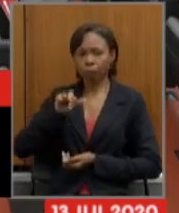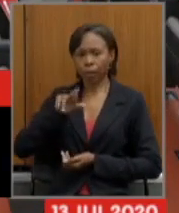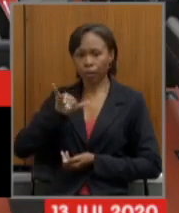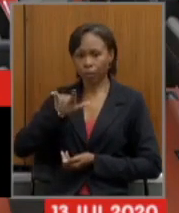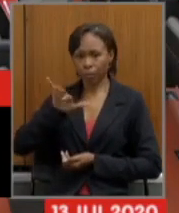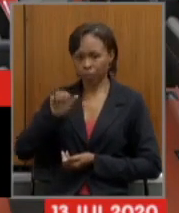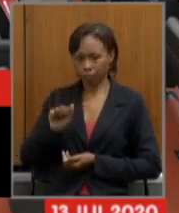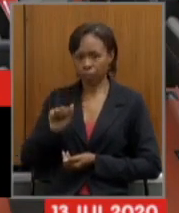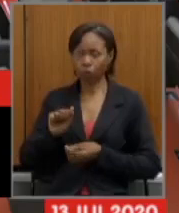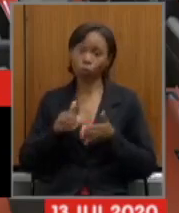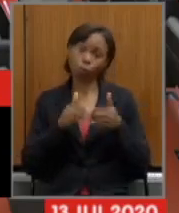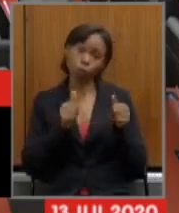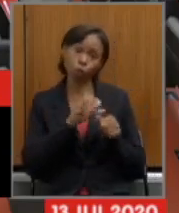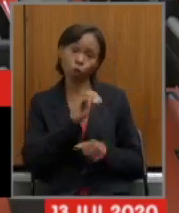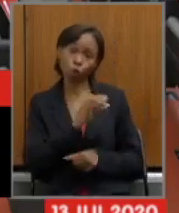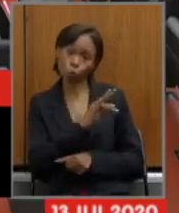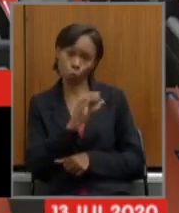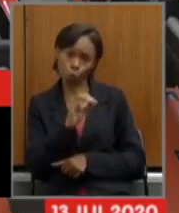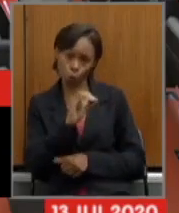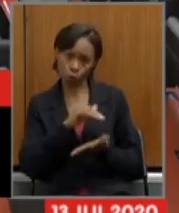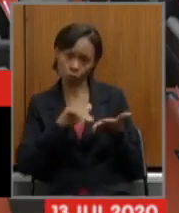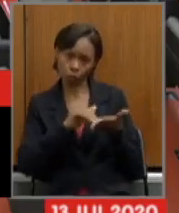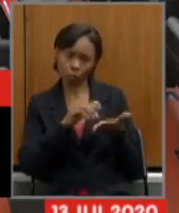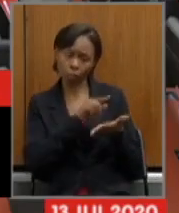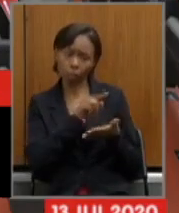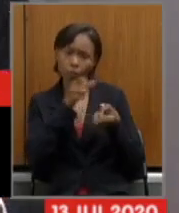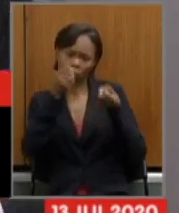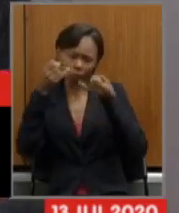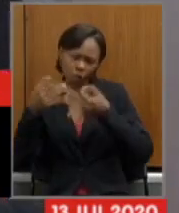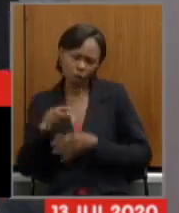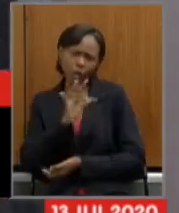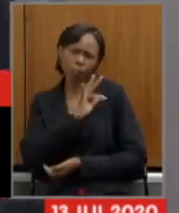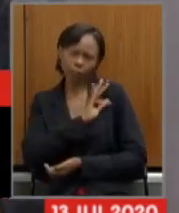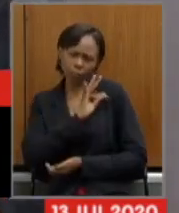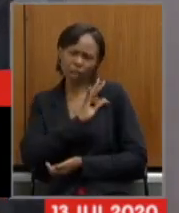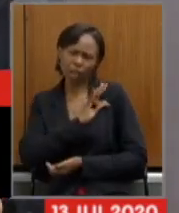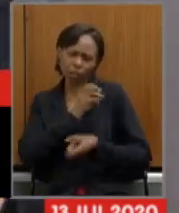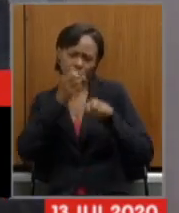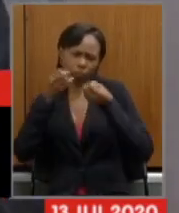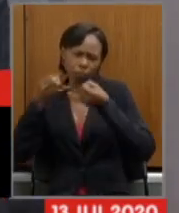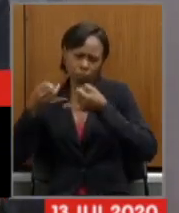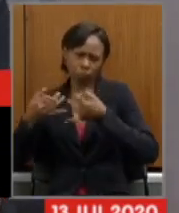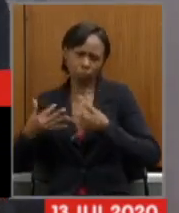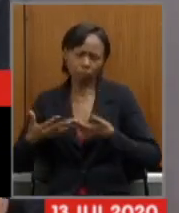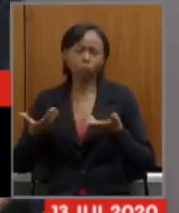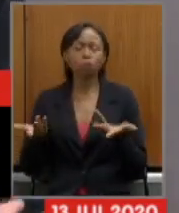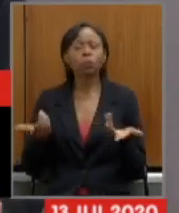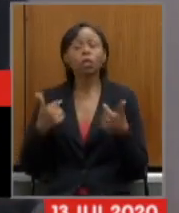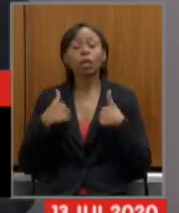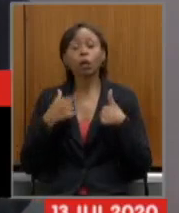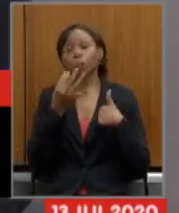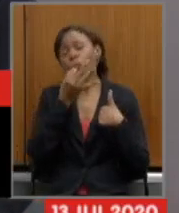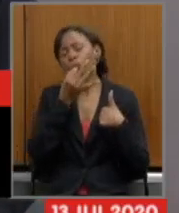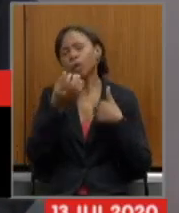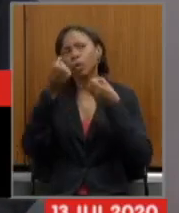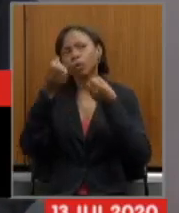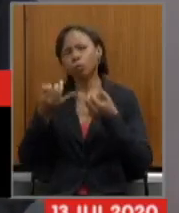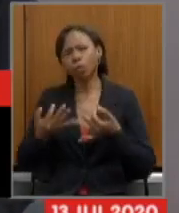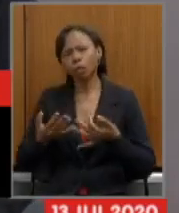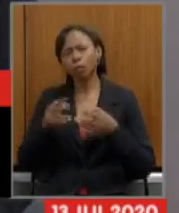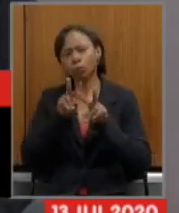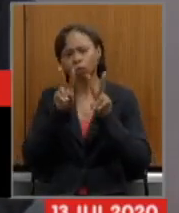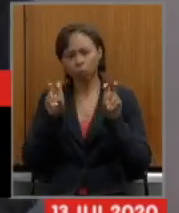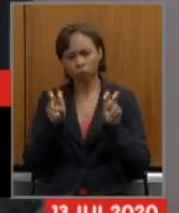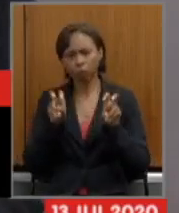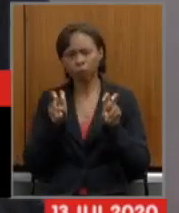vou solicitar que o secretário Otto faça a explanação mais técnica da discussão vou aqui comentar sobre as